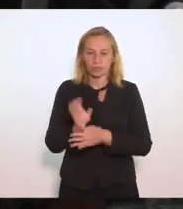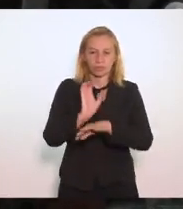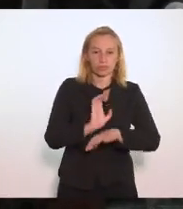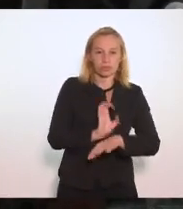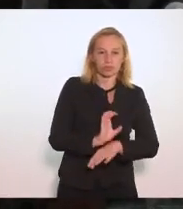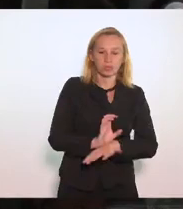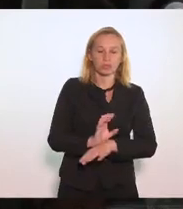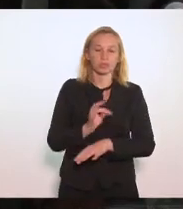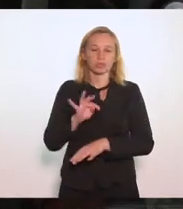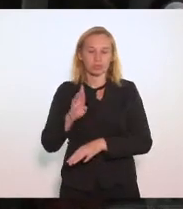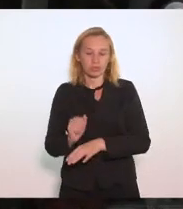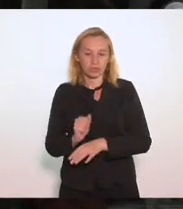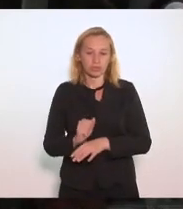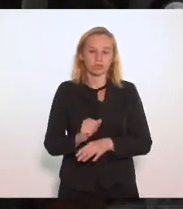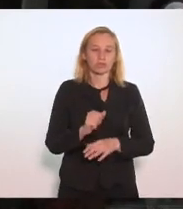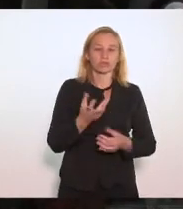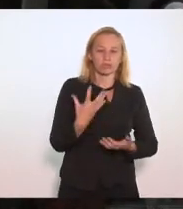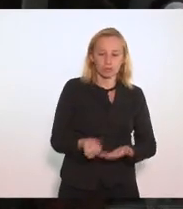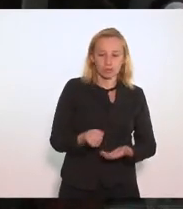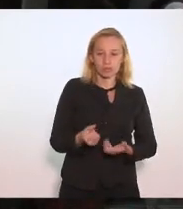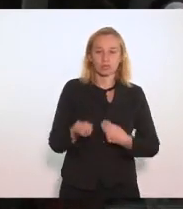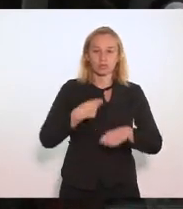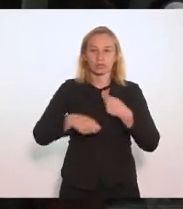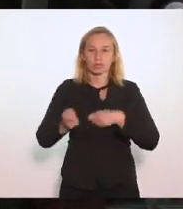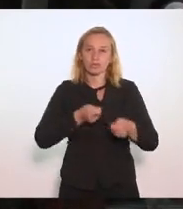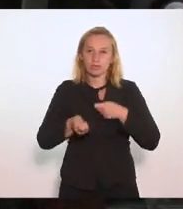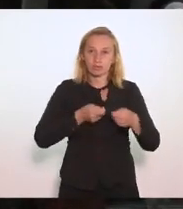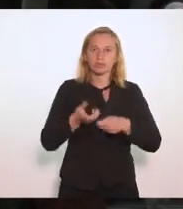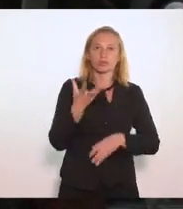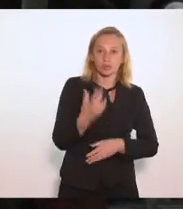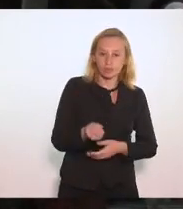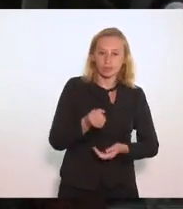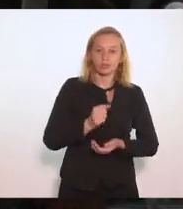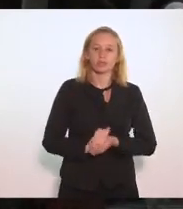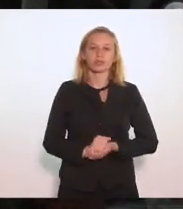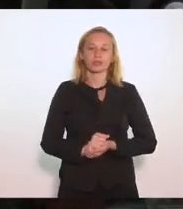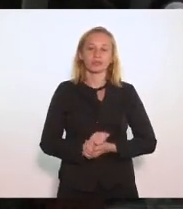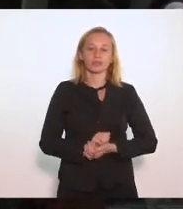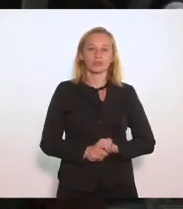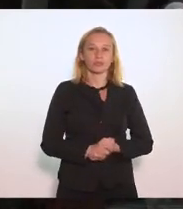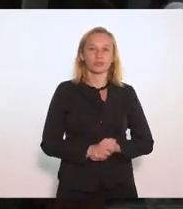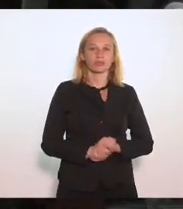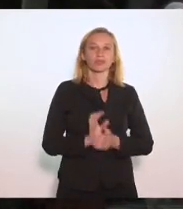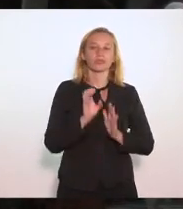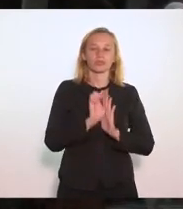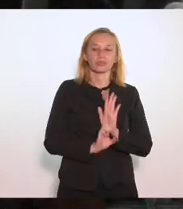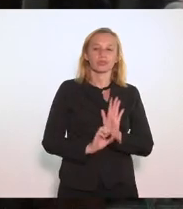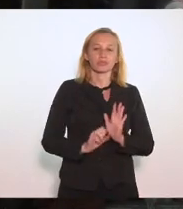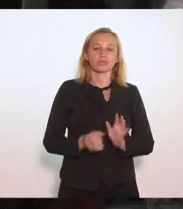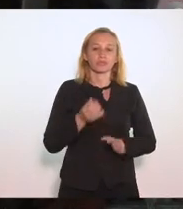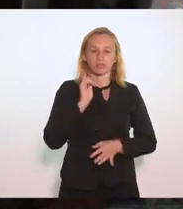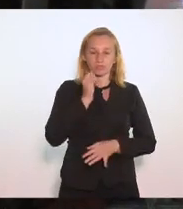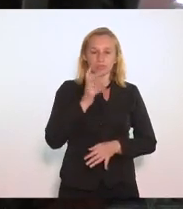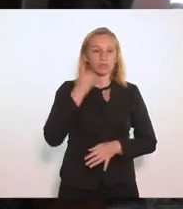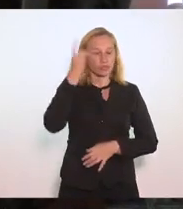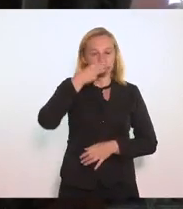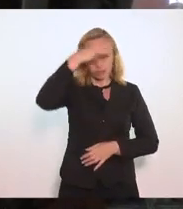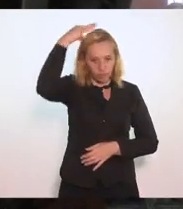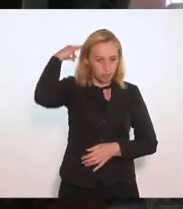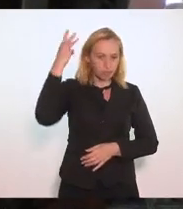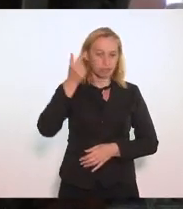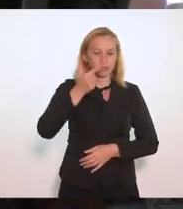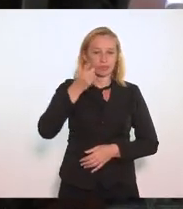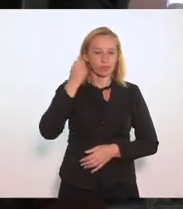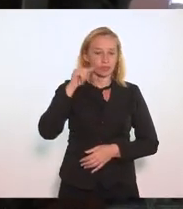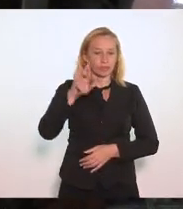tributos estaduais favorável de orçamento financeiro fiscalização financeira e controle favorável com emenda relatores deputado Marcio Pacheco Eleomar